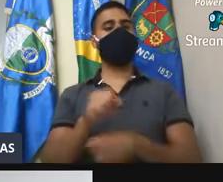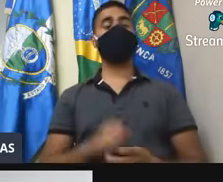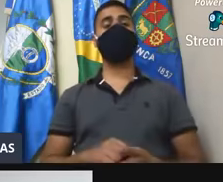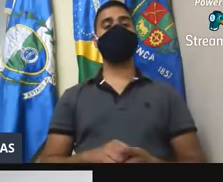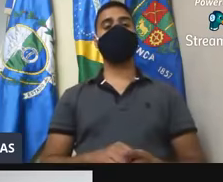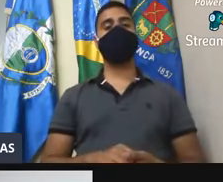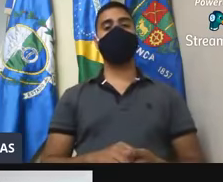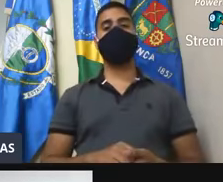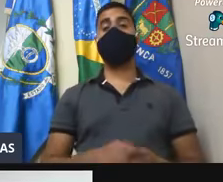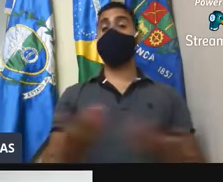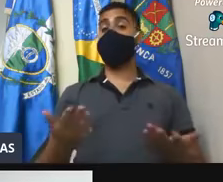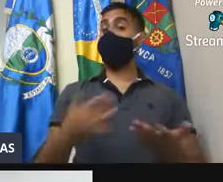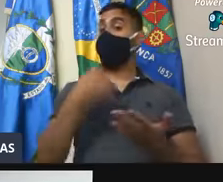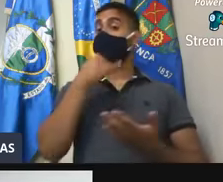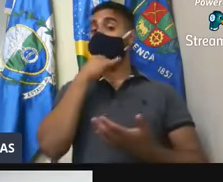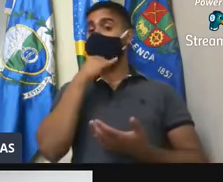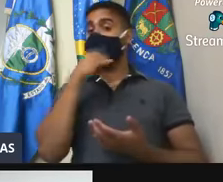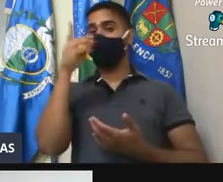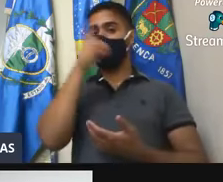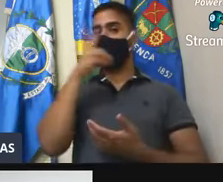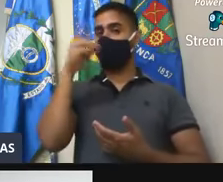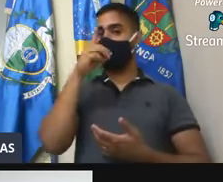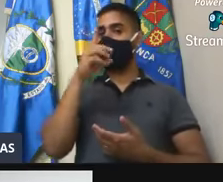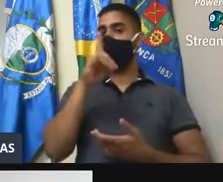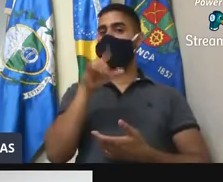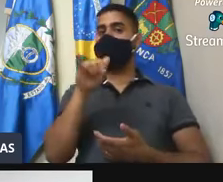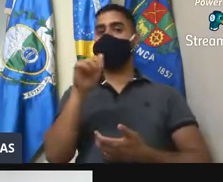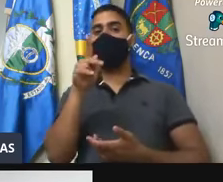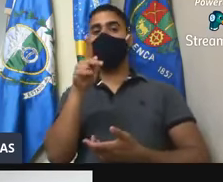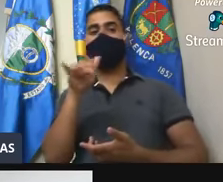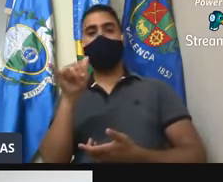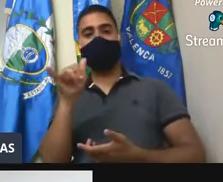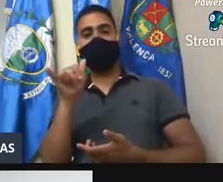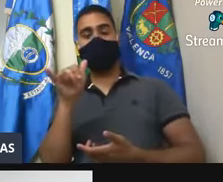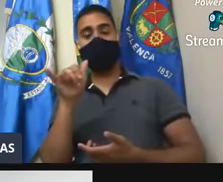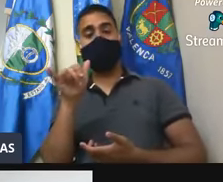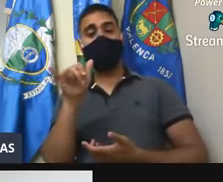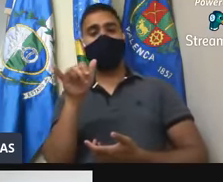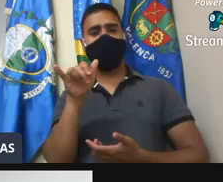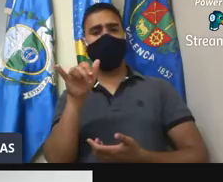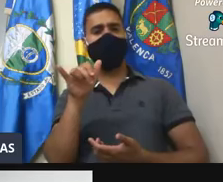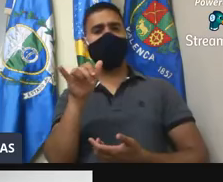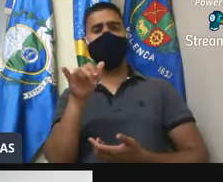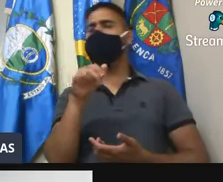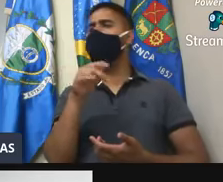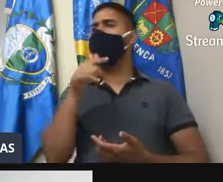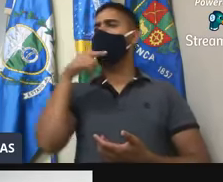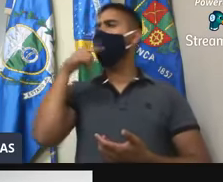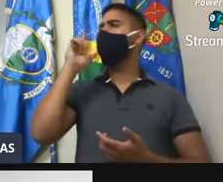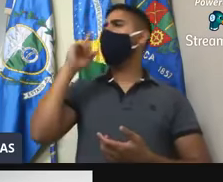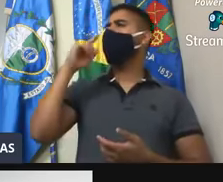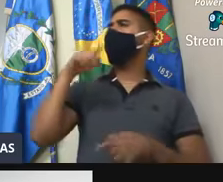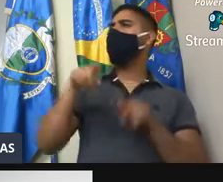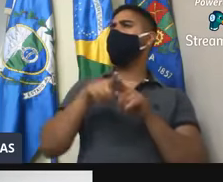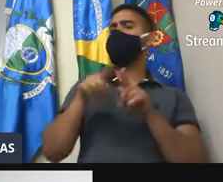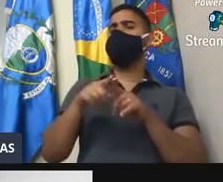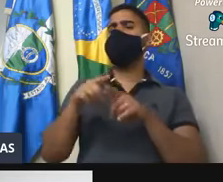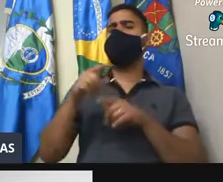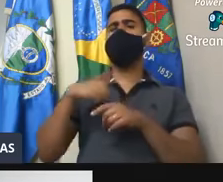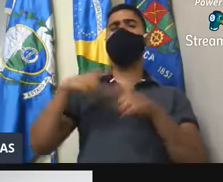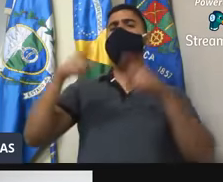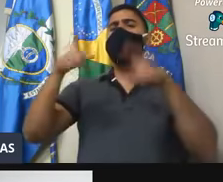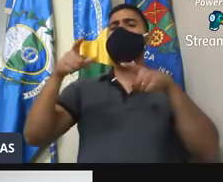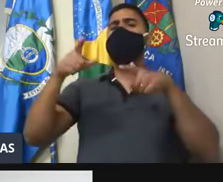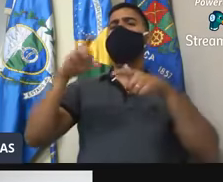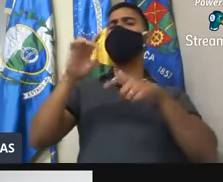é, domingo, por exemplo, domingo é dia dos pais, e outra reclamação, não sei se vocês tiveram também, na nossa região lá, meu vereador Marcelo, né,